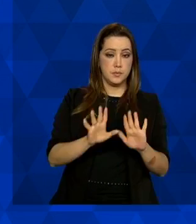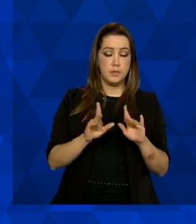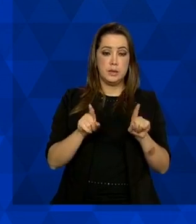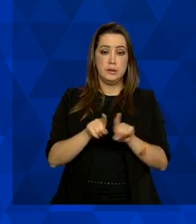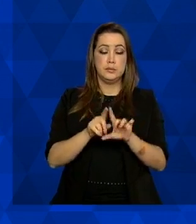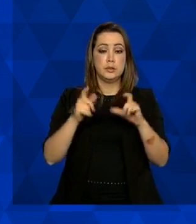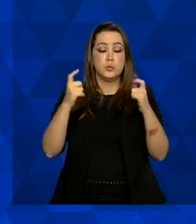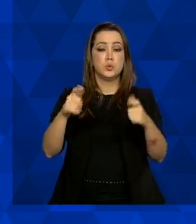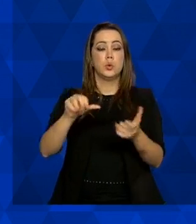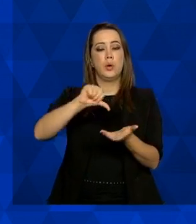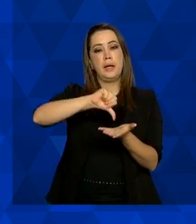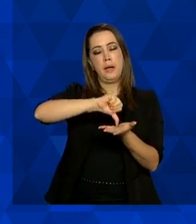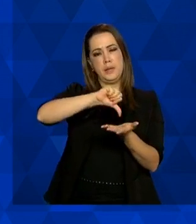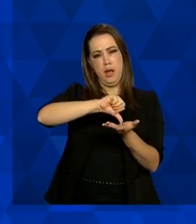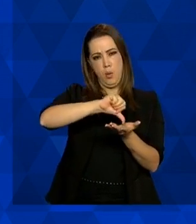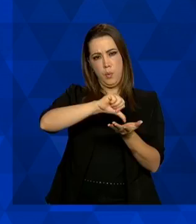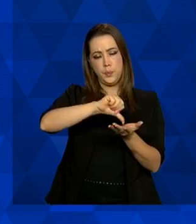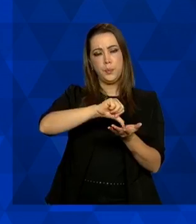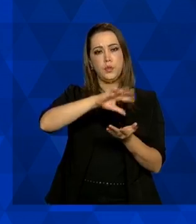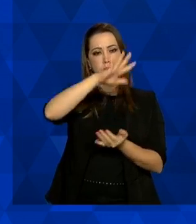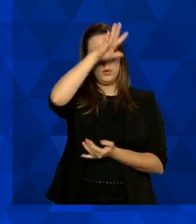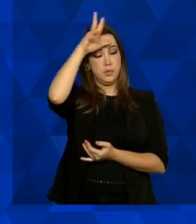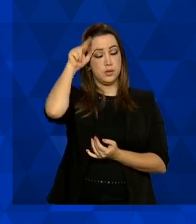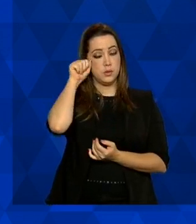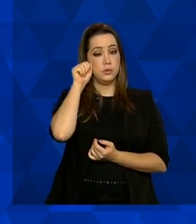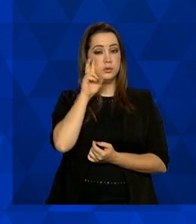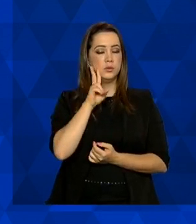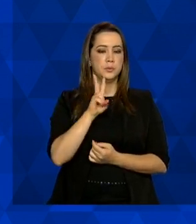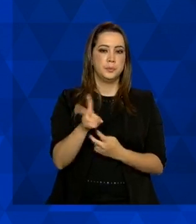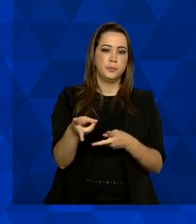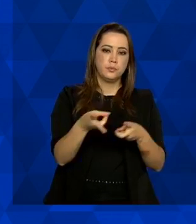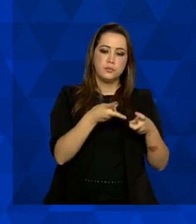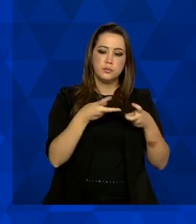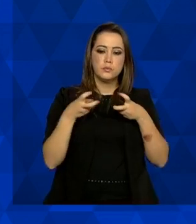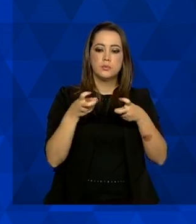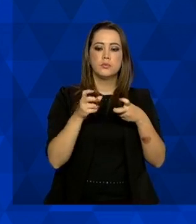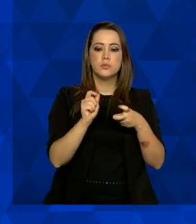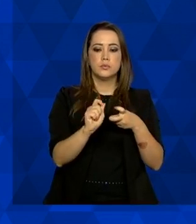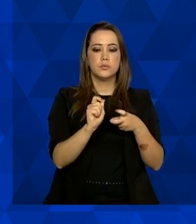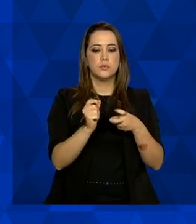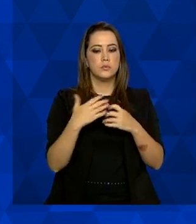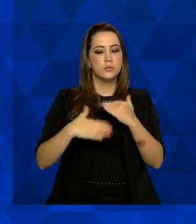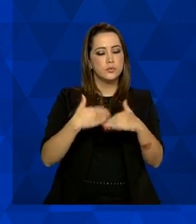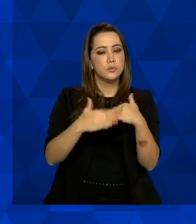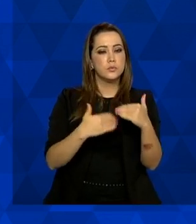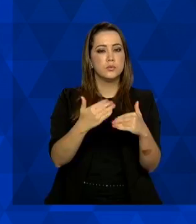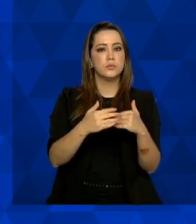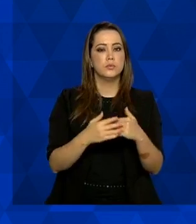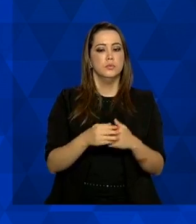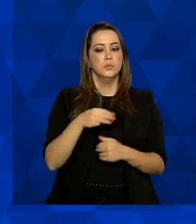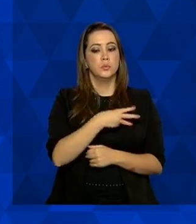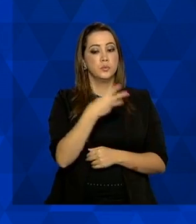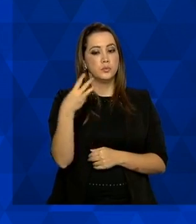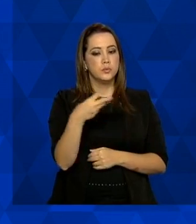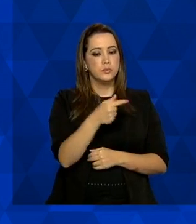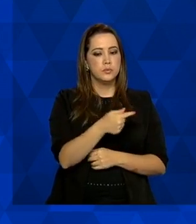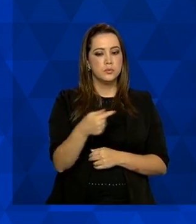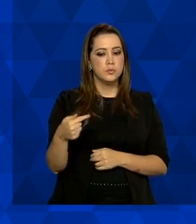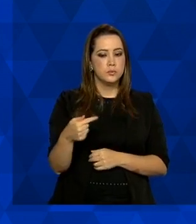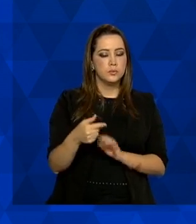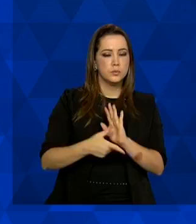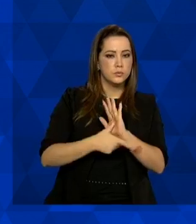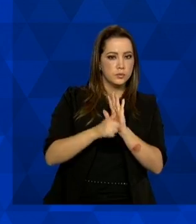na região metropolitana de Manaus a gente percebe que inicialmente em três semanas